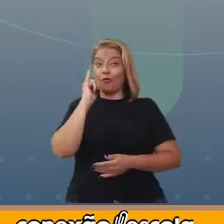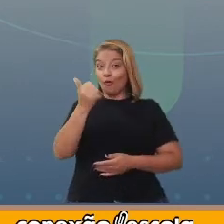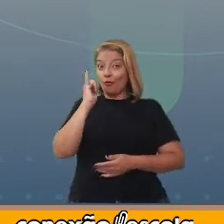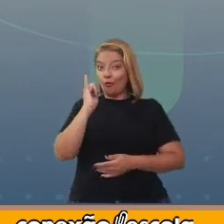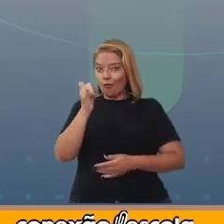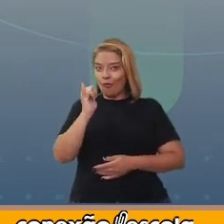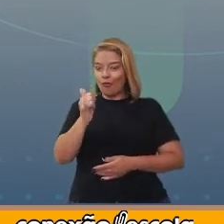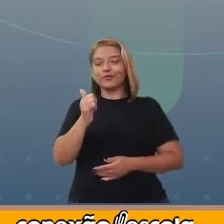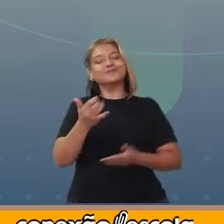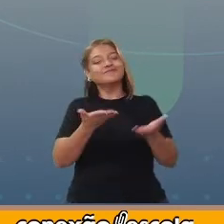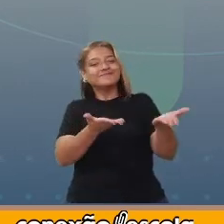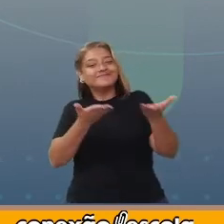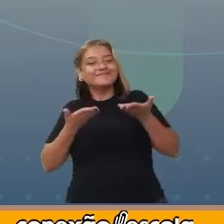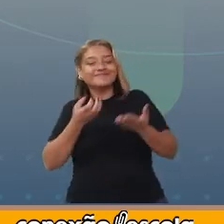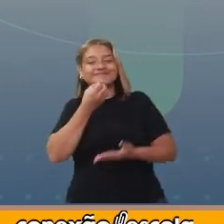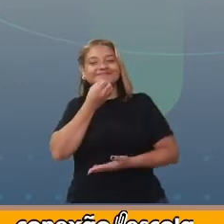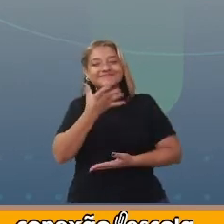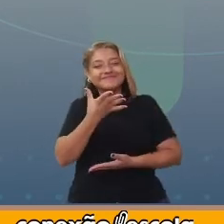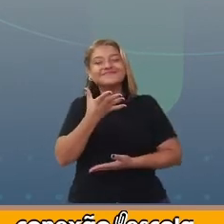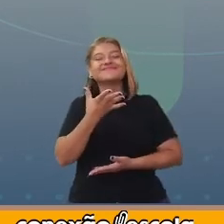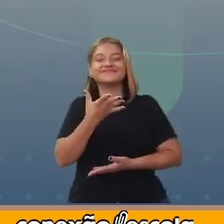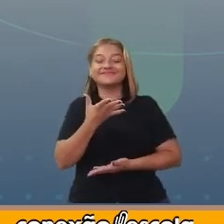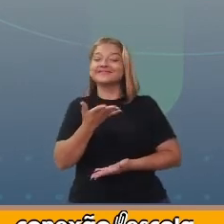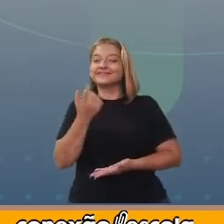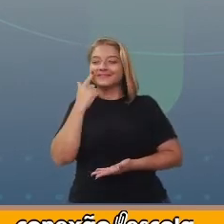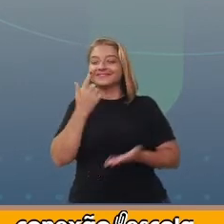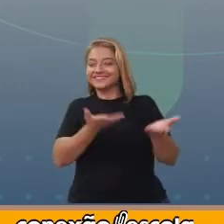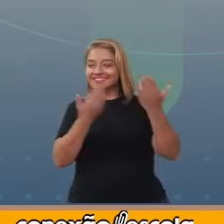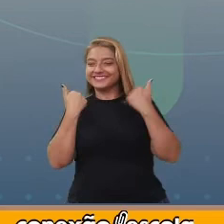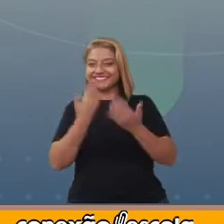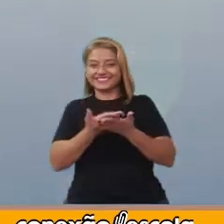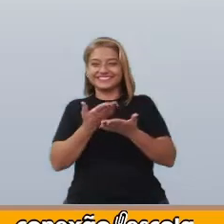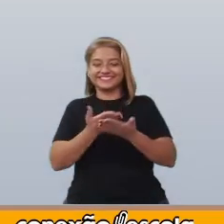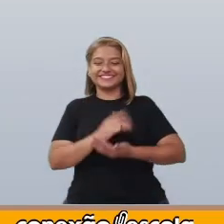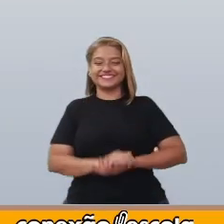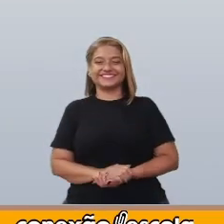Sejam todos bem-vindos e vamos para a aula!